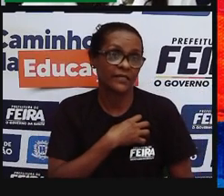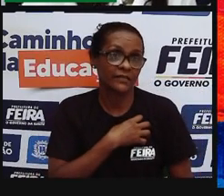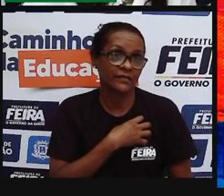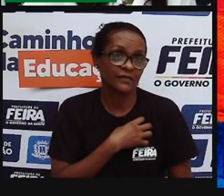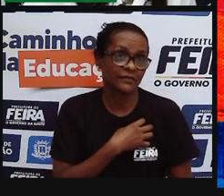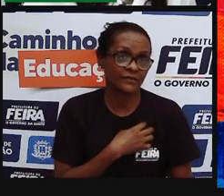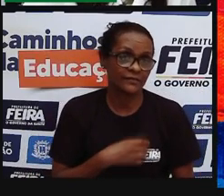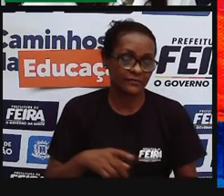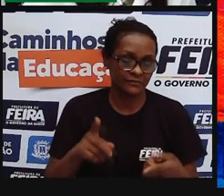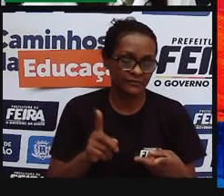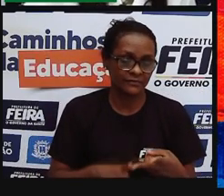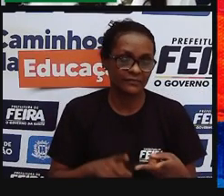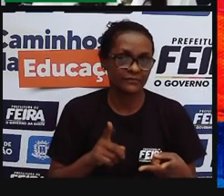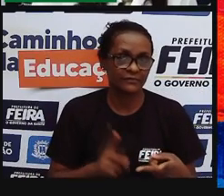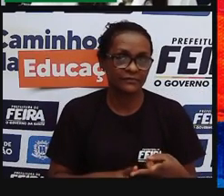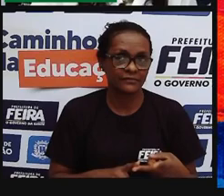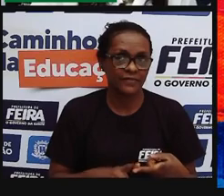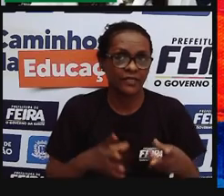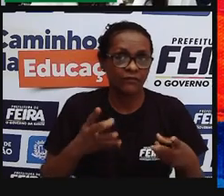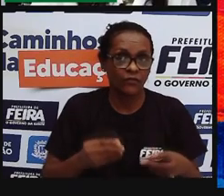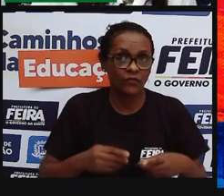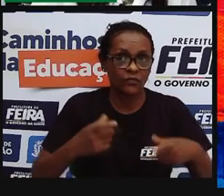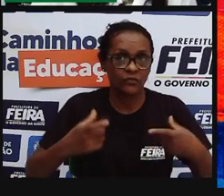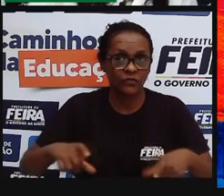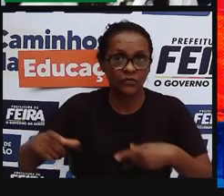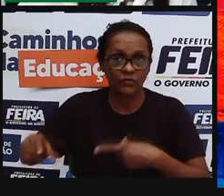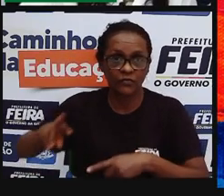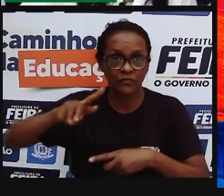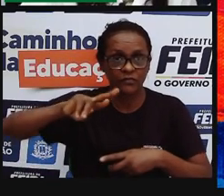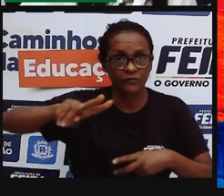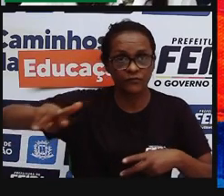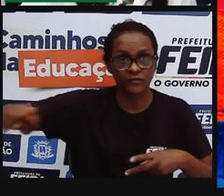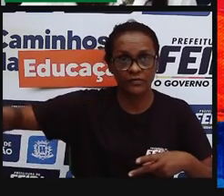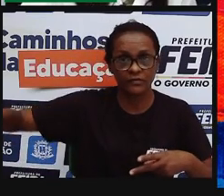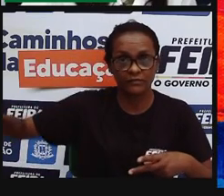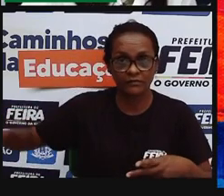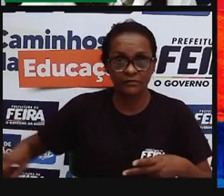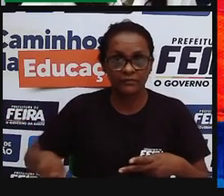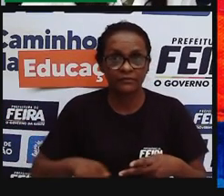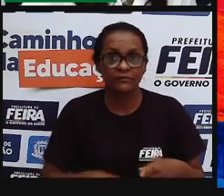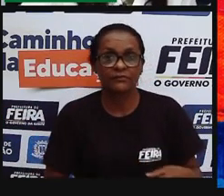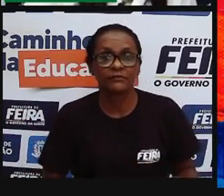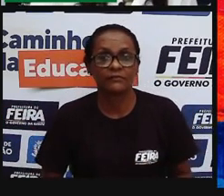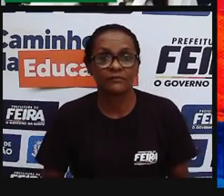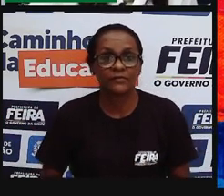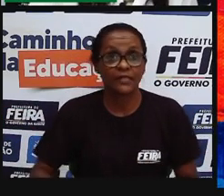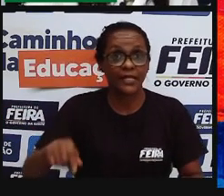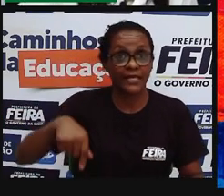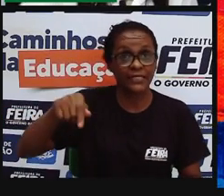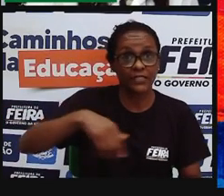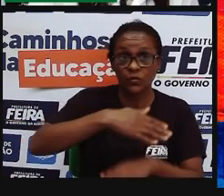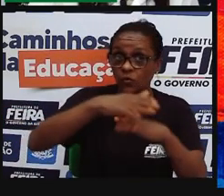Estadual da Serra dos Montes Altos, nós temos também o Parque Estadual do Morro do Chapéu,